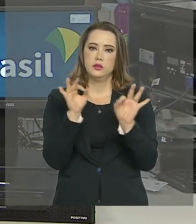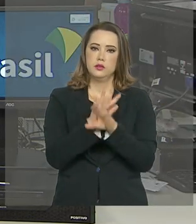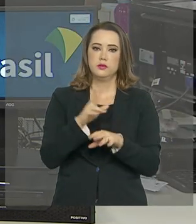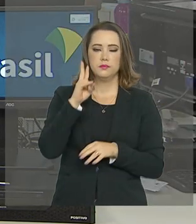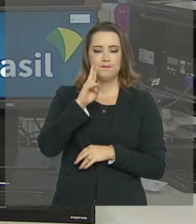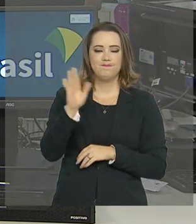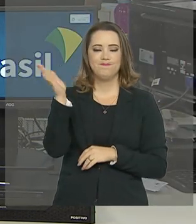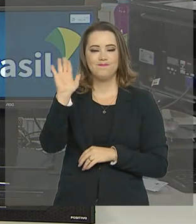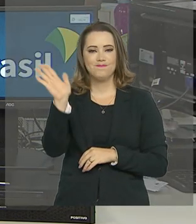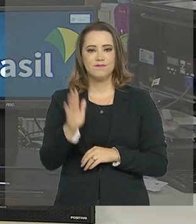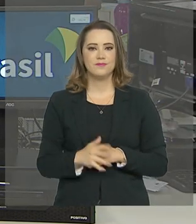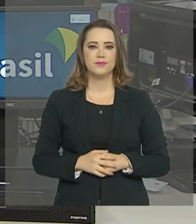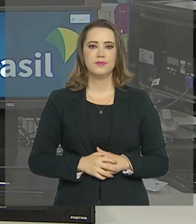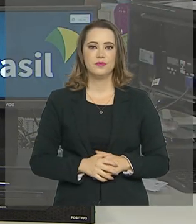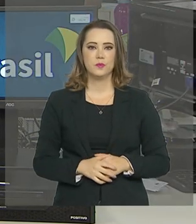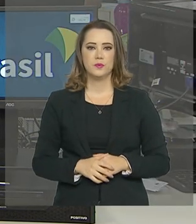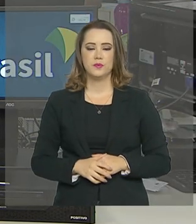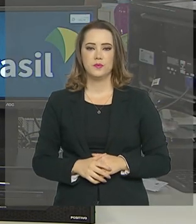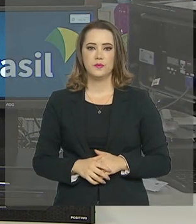por aqui. Até a próxima edição.